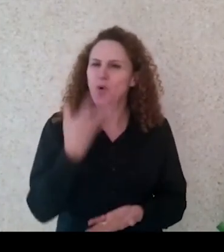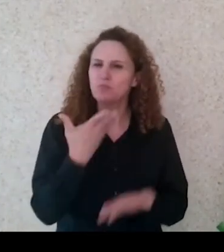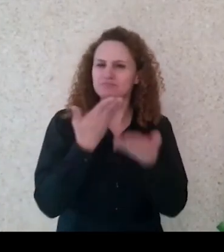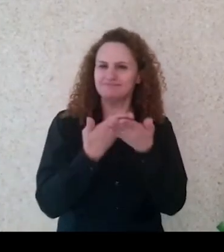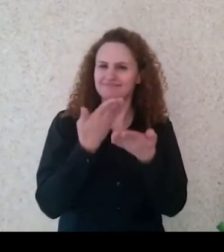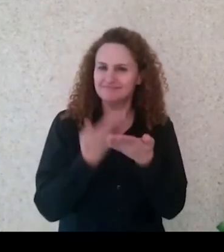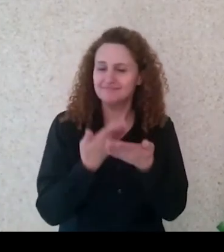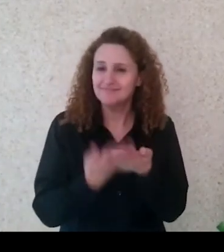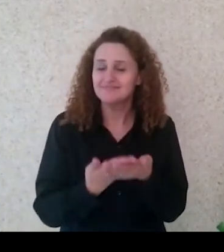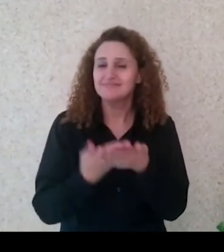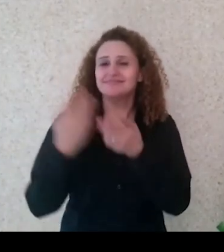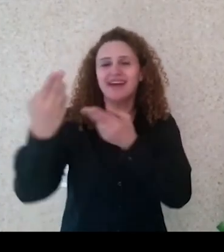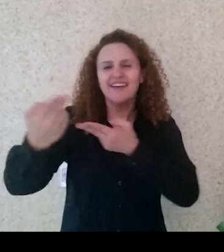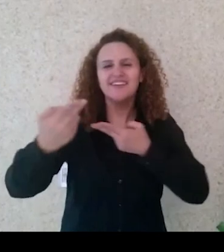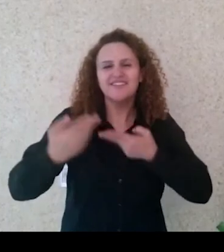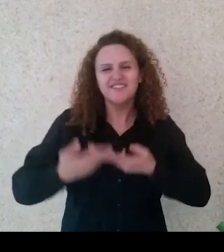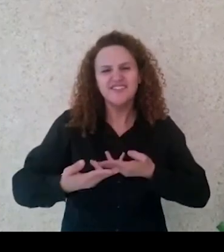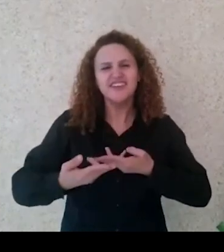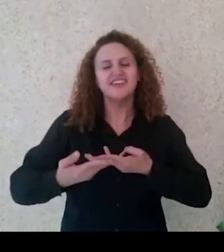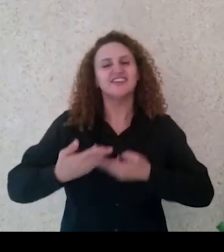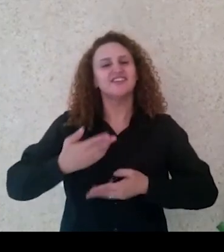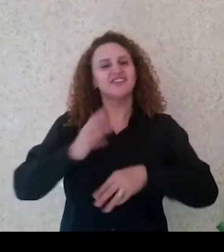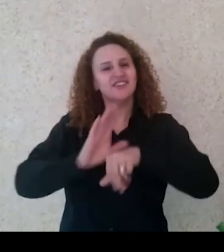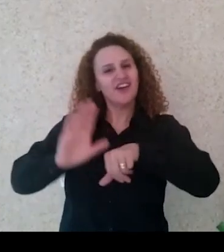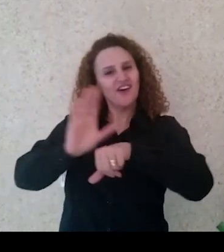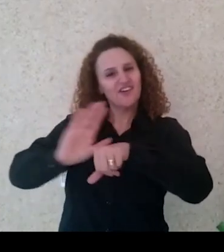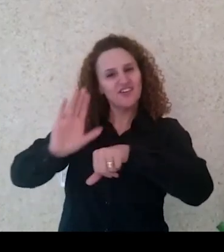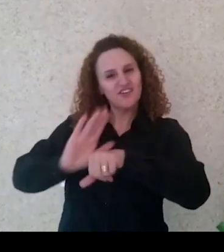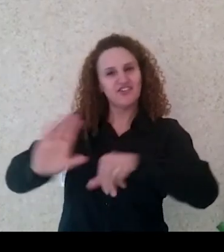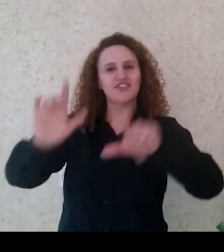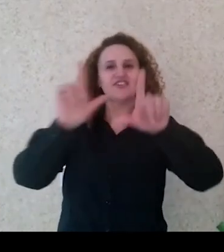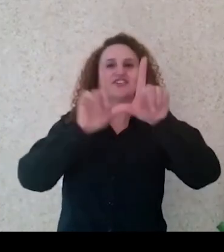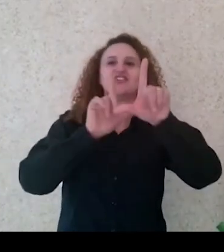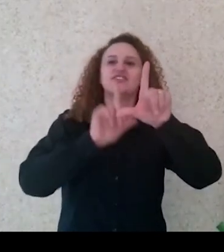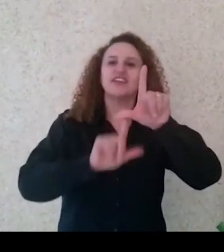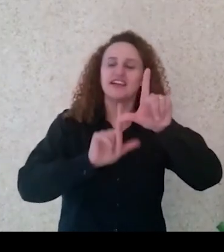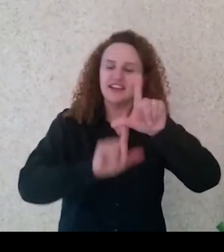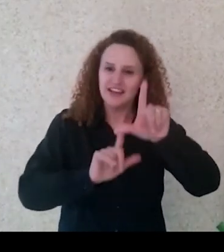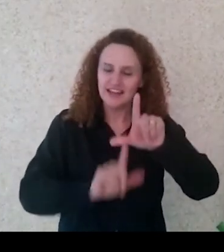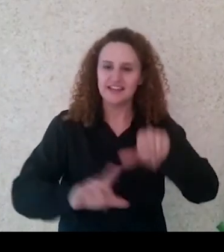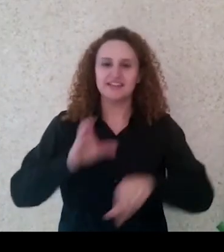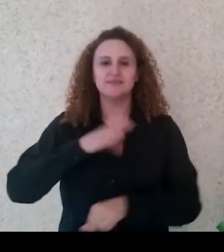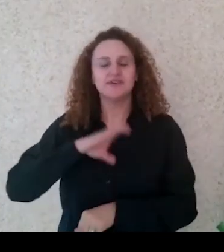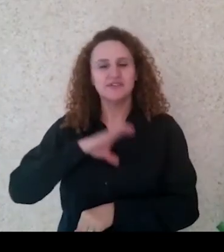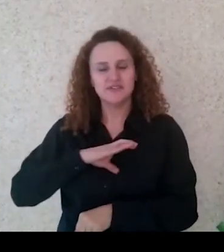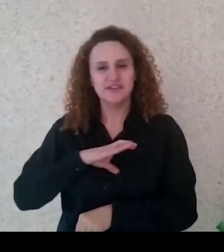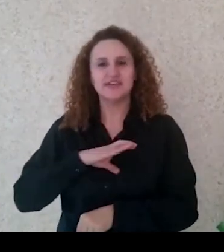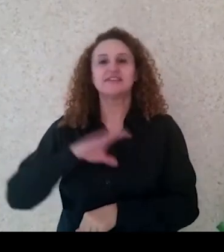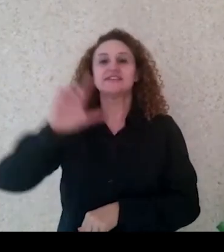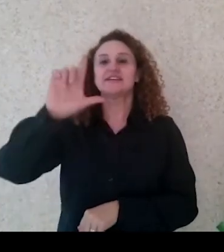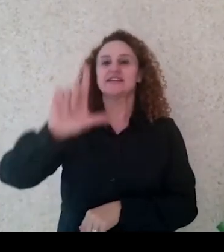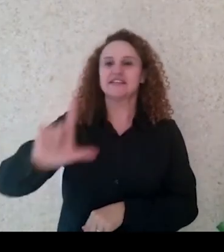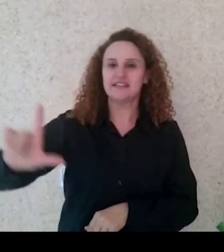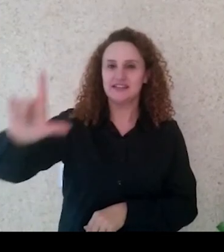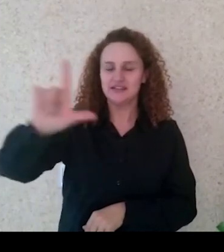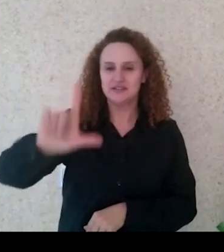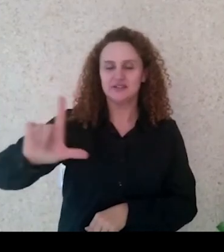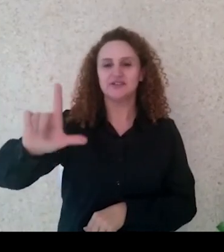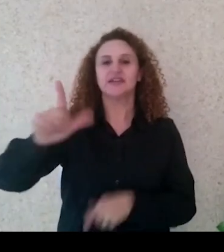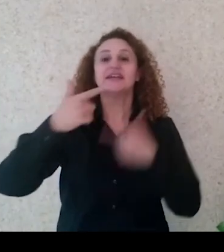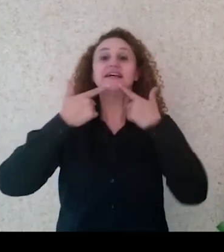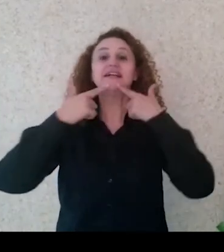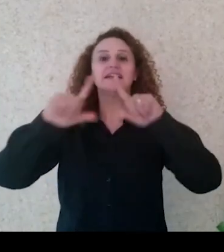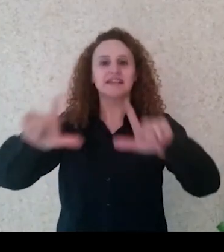ao curso de letras portuguesas e literaturas de língua portuguesa